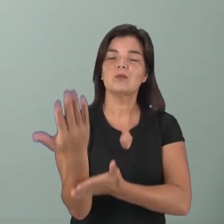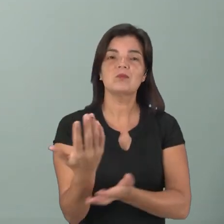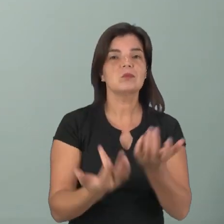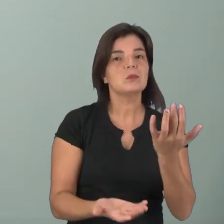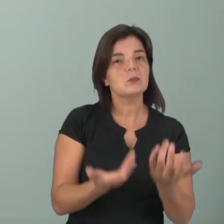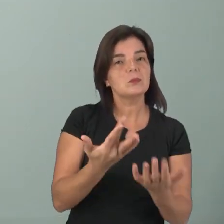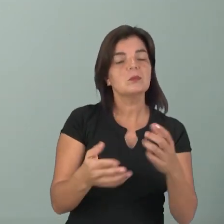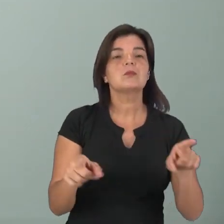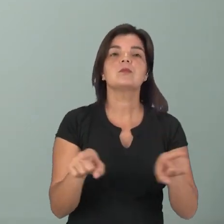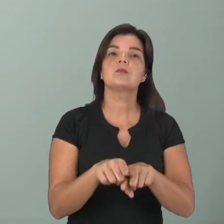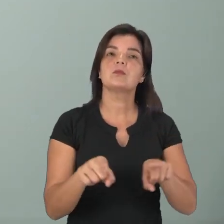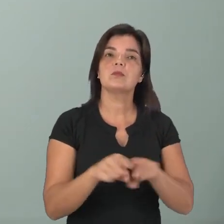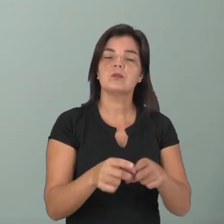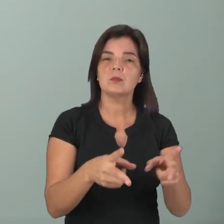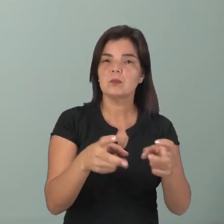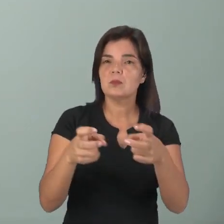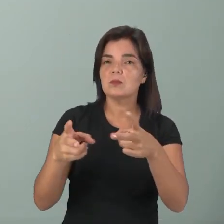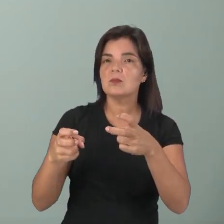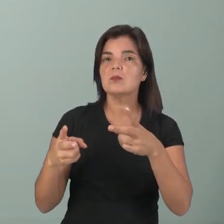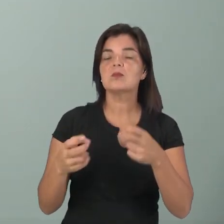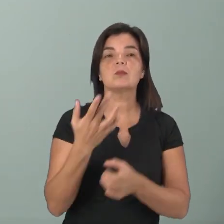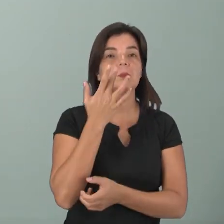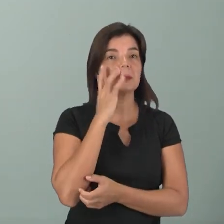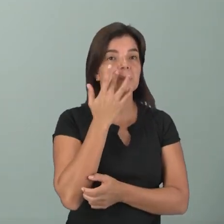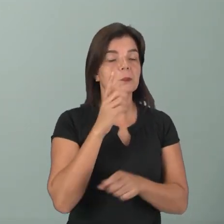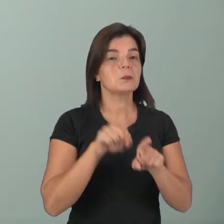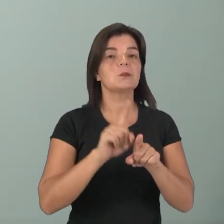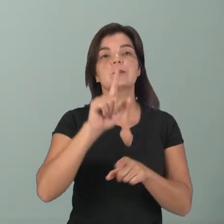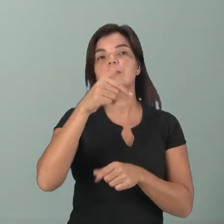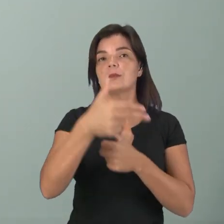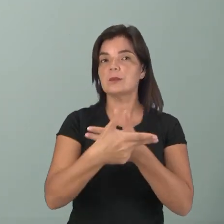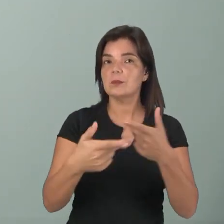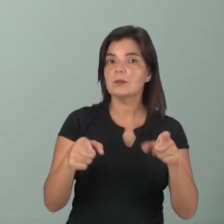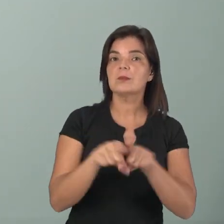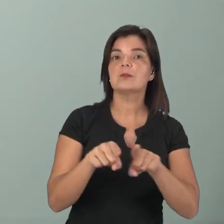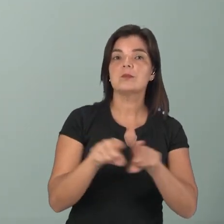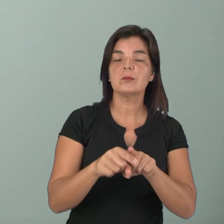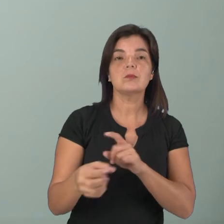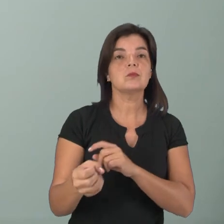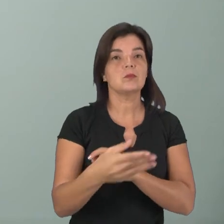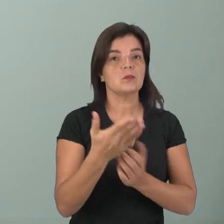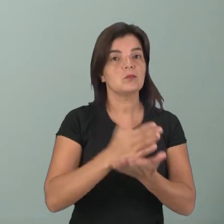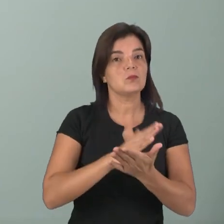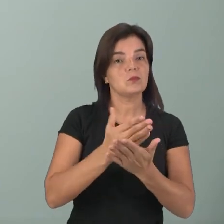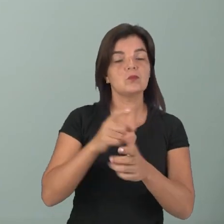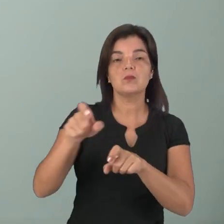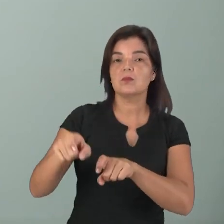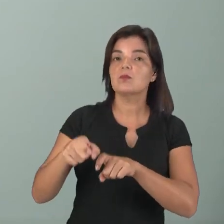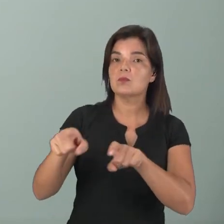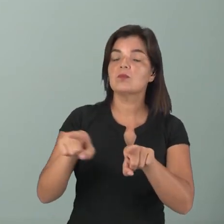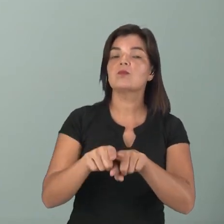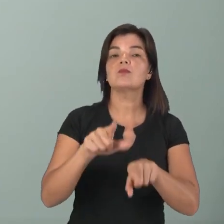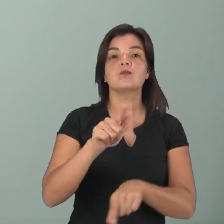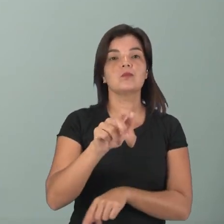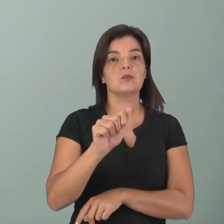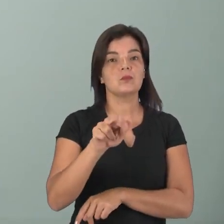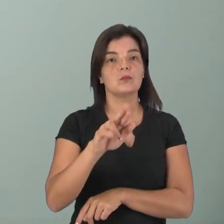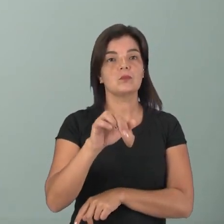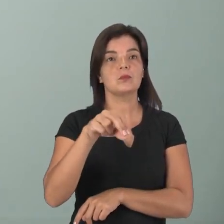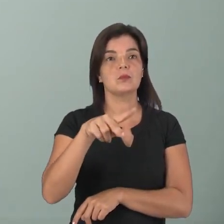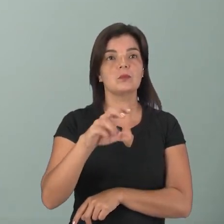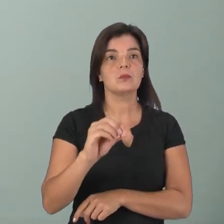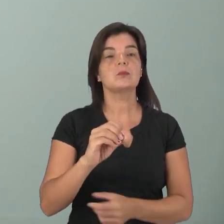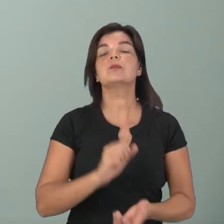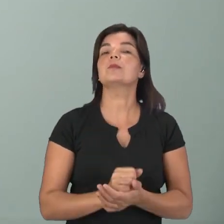as queimadas e a exploração de minérios, etc, etc. Então essas são as novas fronteiras de garimpo e as fronteiras